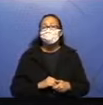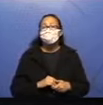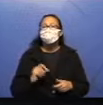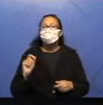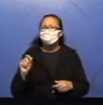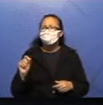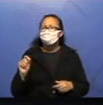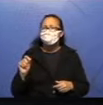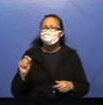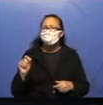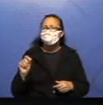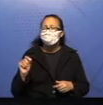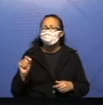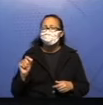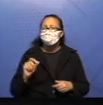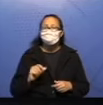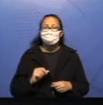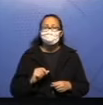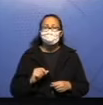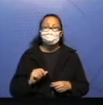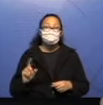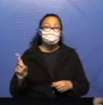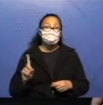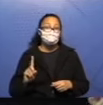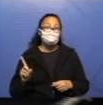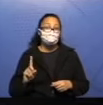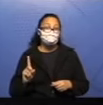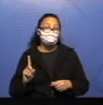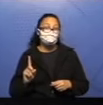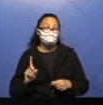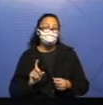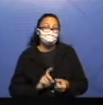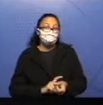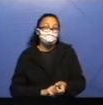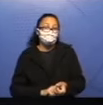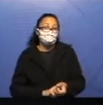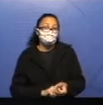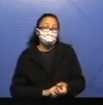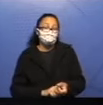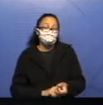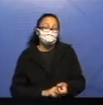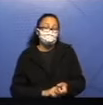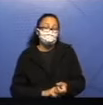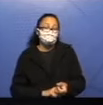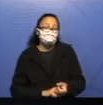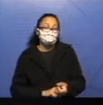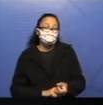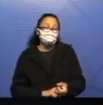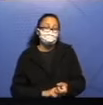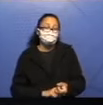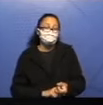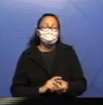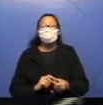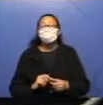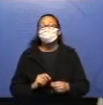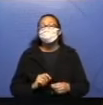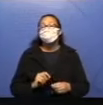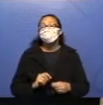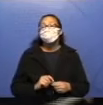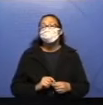Vamos ver a próxima dica. Não é tão nervoso. Opa! Já posso eliminar a nervosinha da turma.